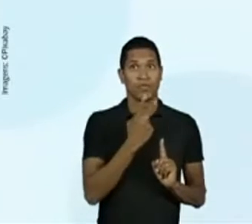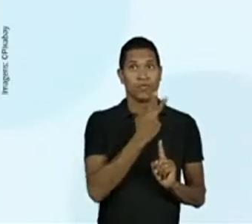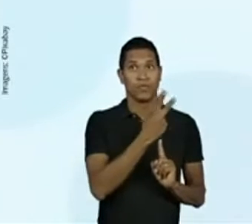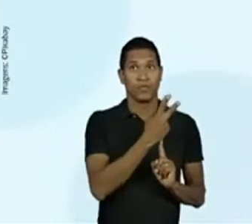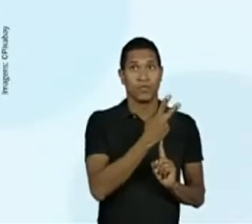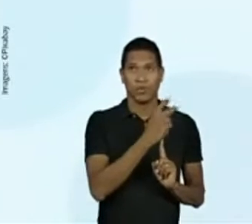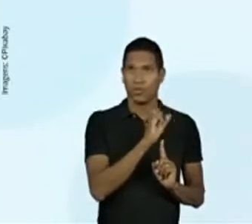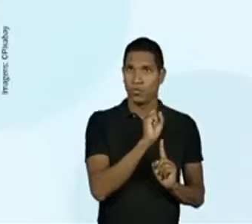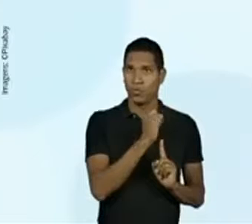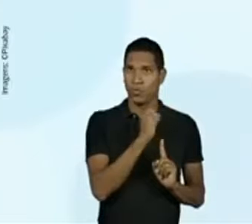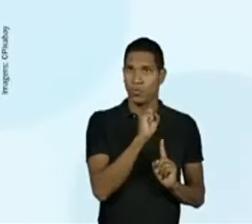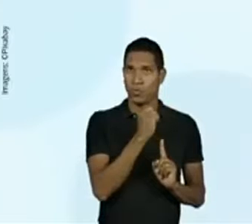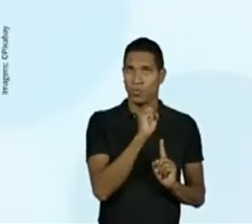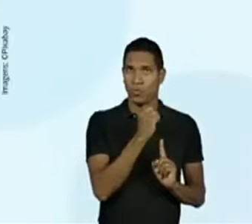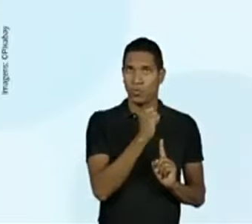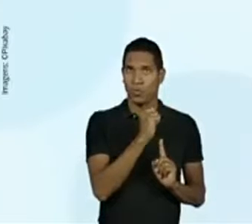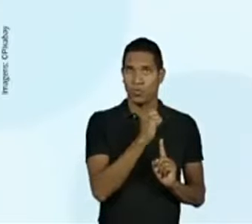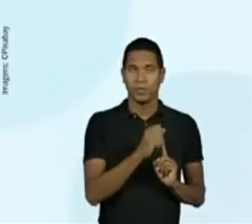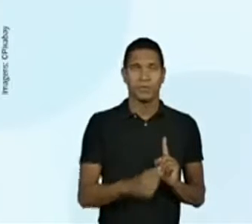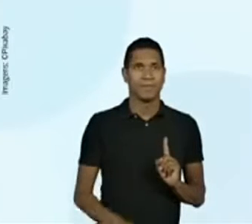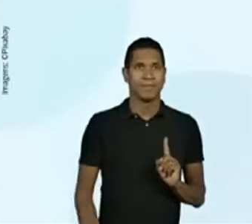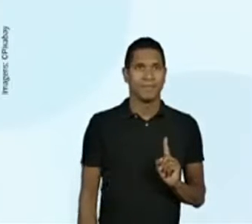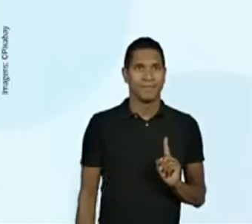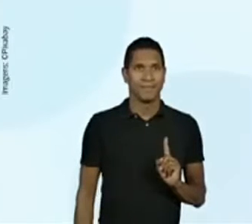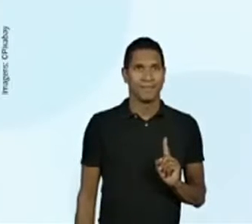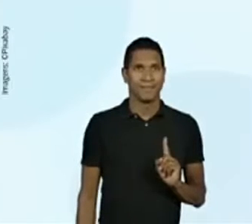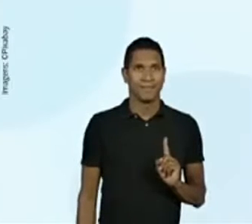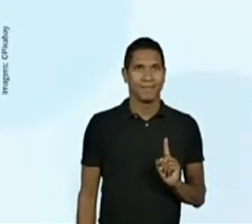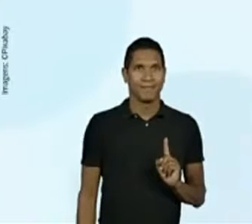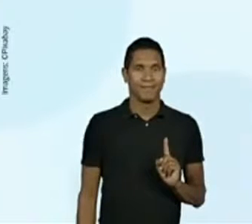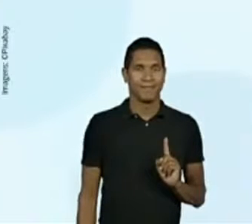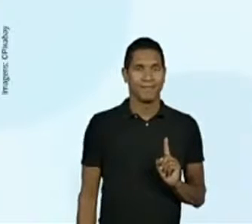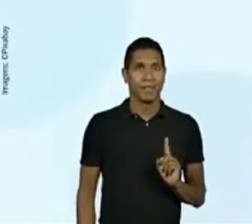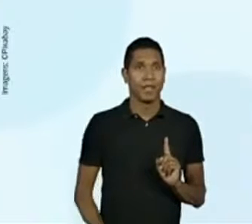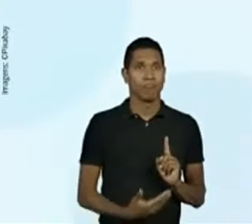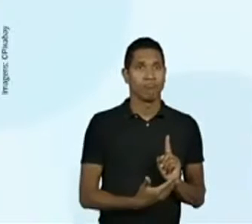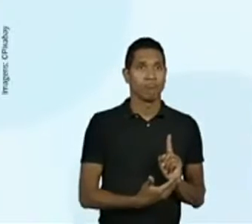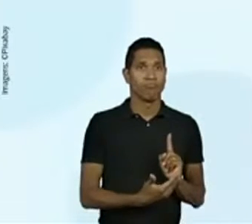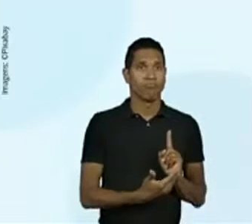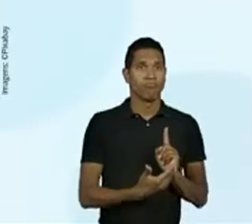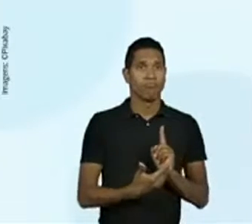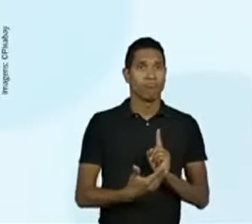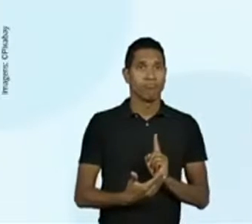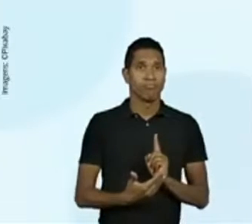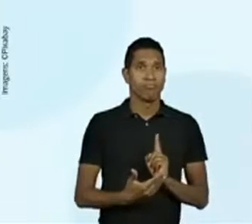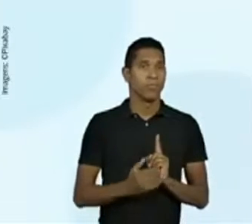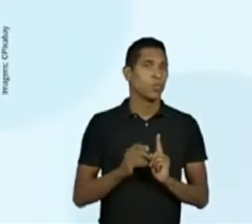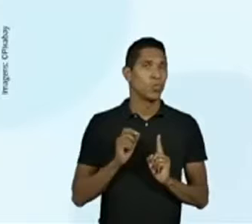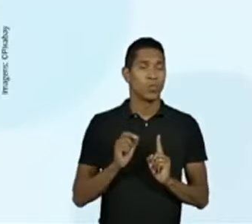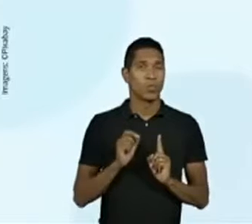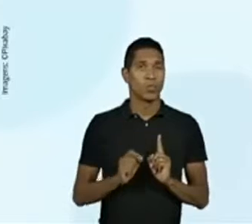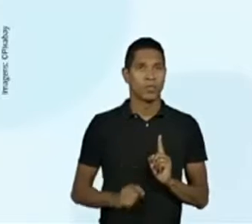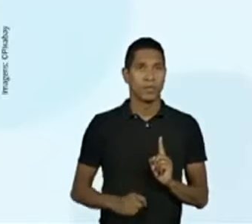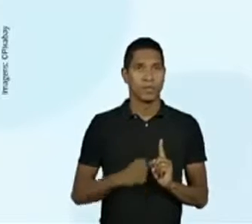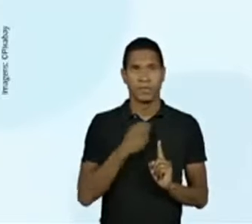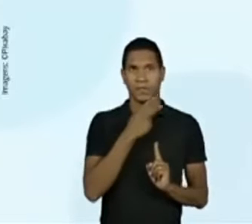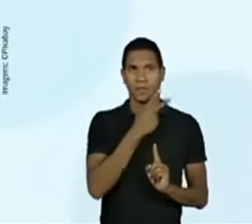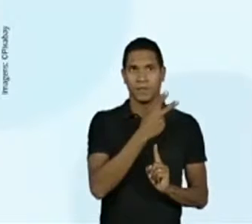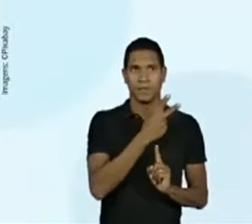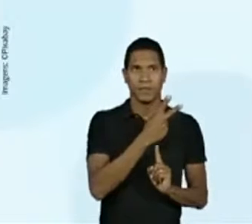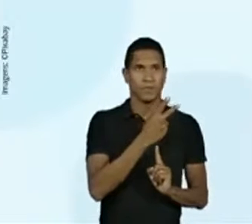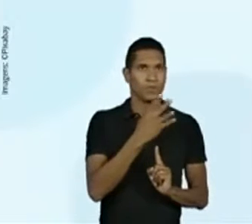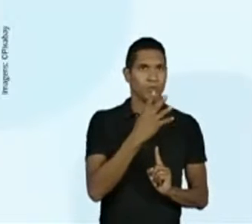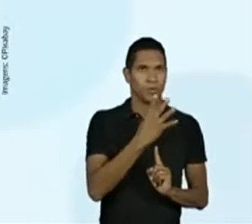graus Celsius. Anterior ao 28, tenho 24.